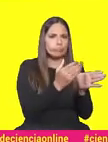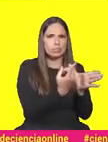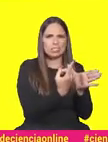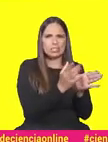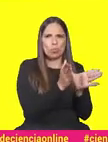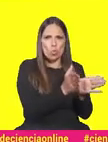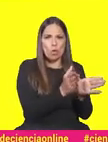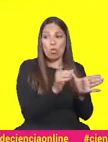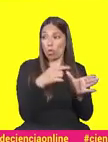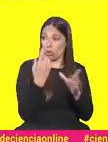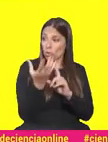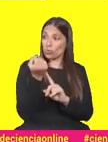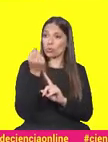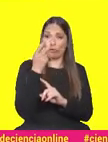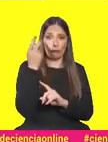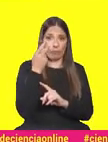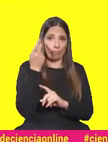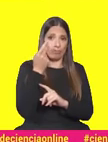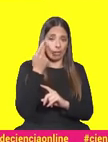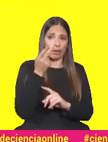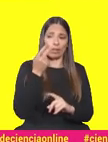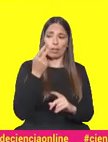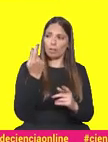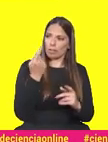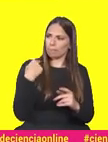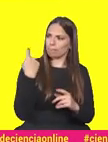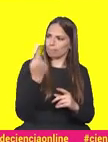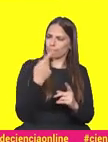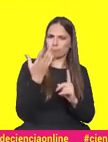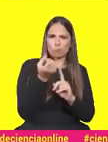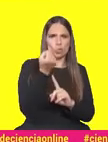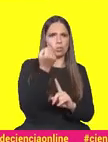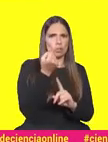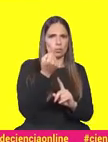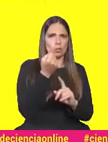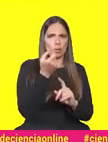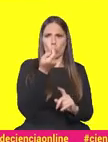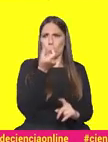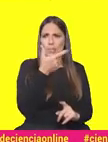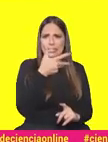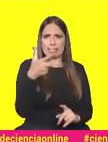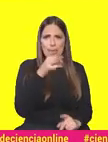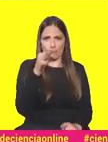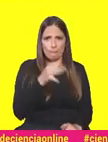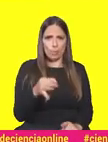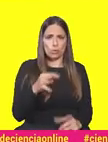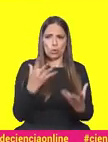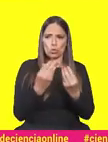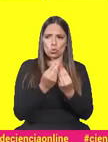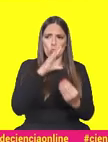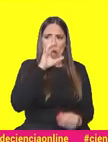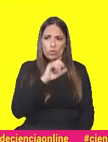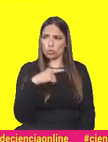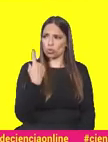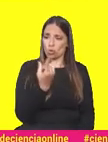conseguimos sobreviver e fazer a nossa vida praticamente a 100% com os nossos filhos. Porquê?